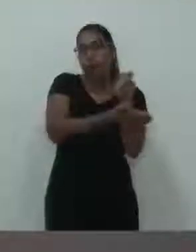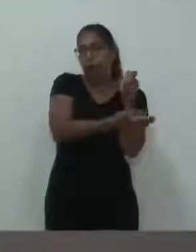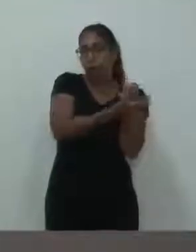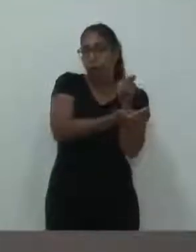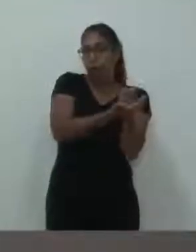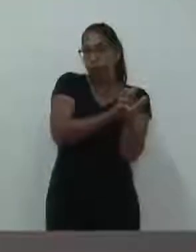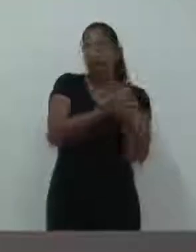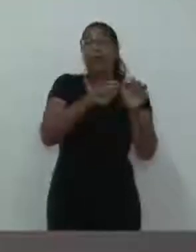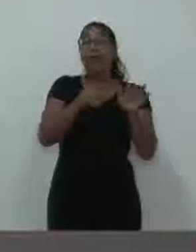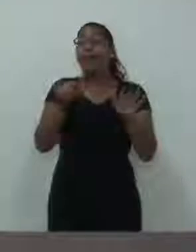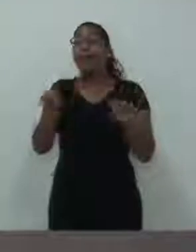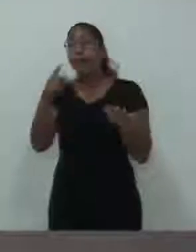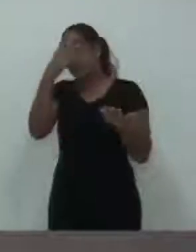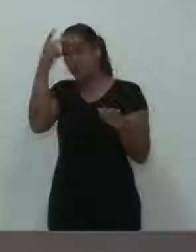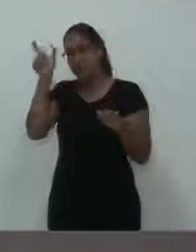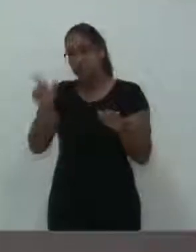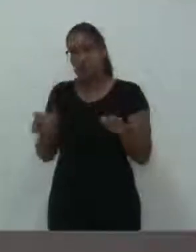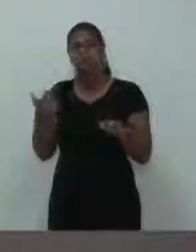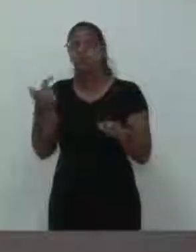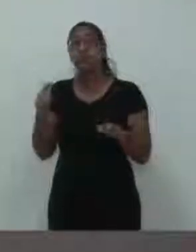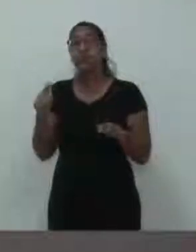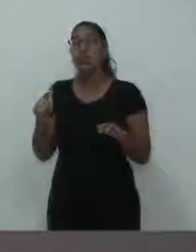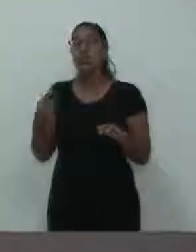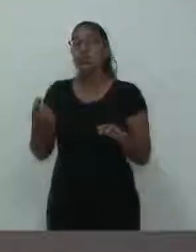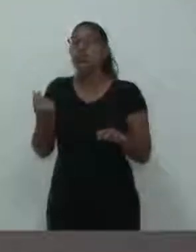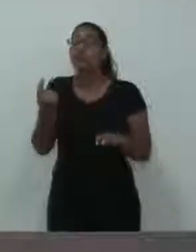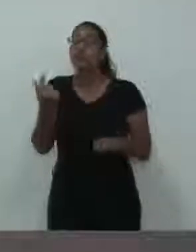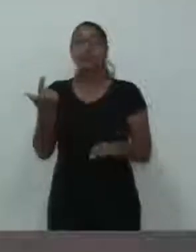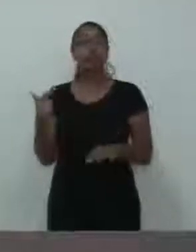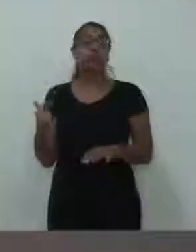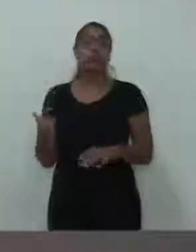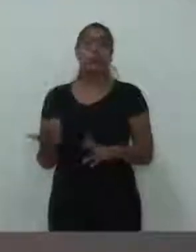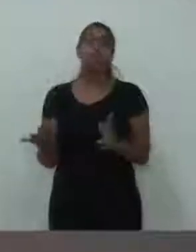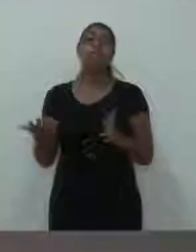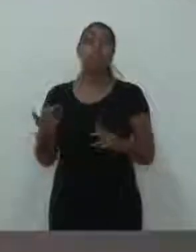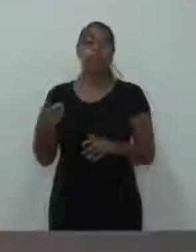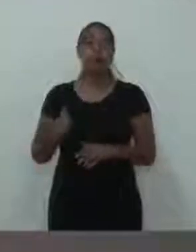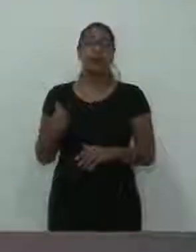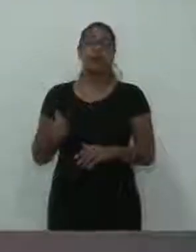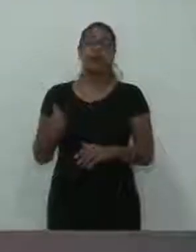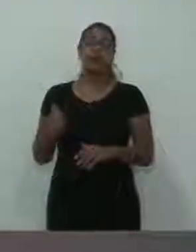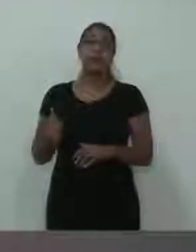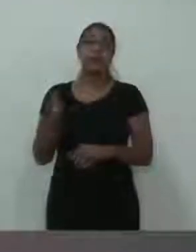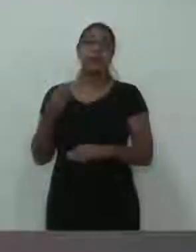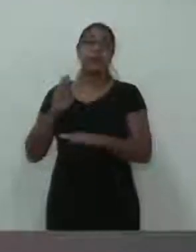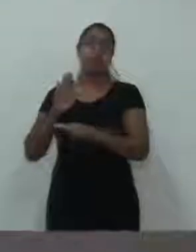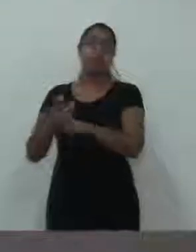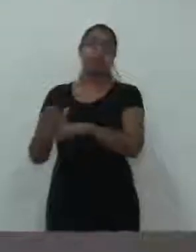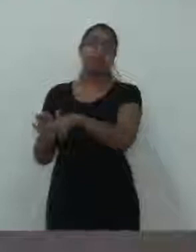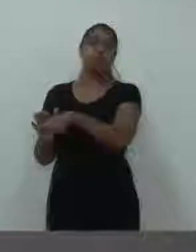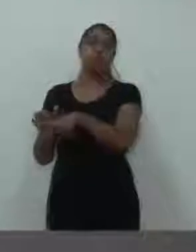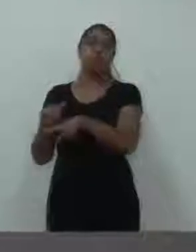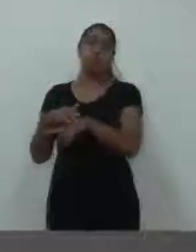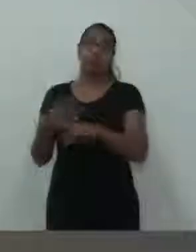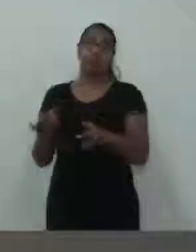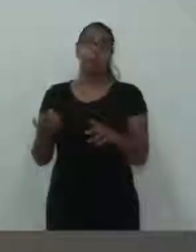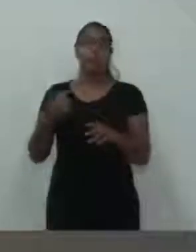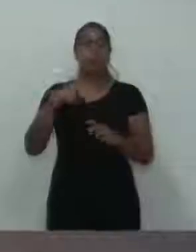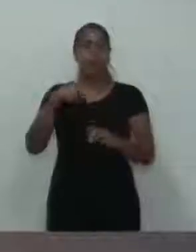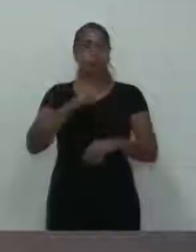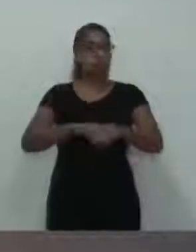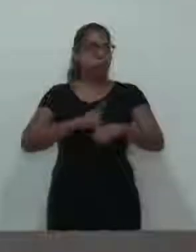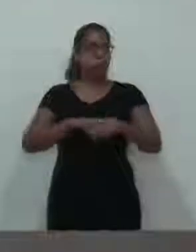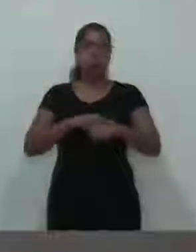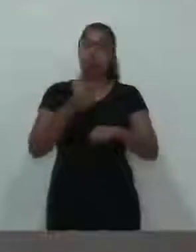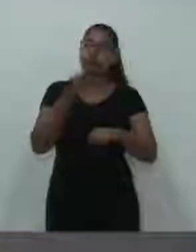Nós estamos falando em vidas. E isso é muito grave. O meu tempo está